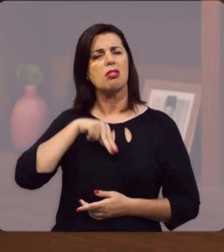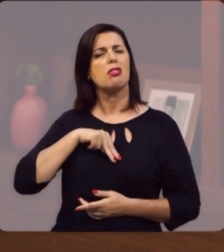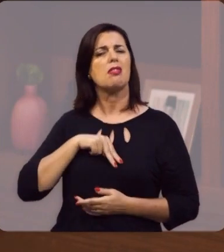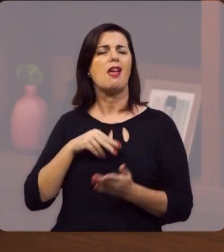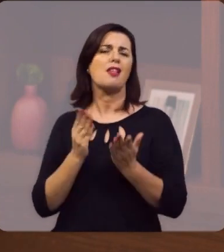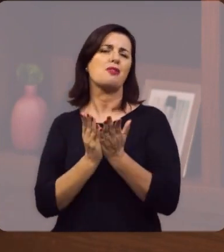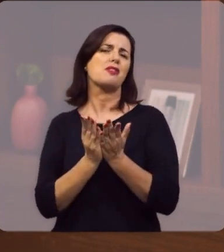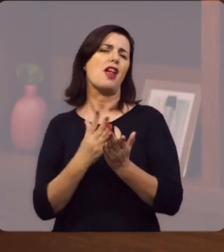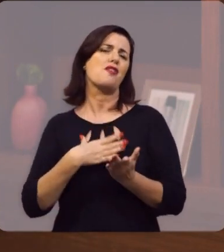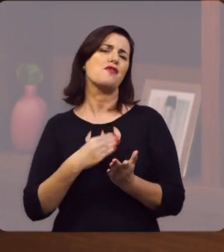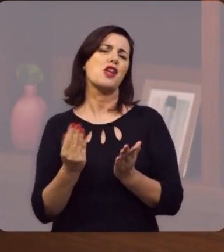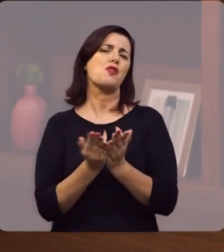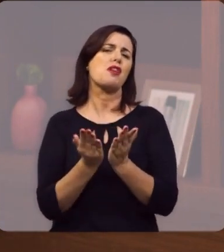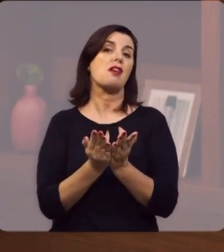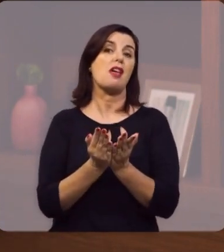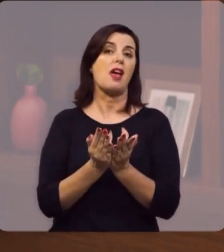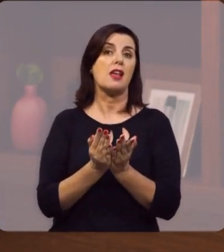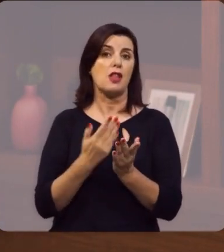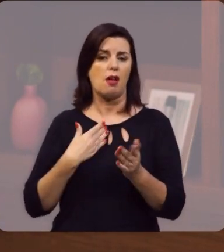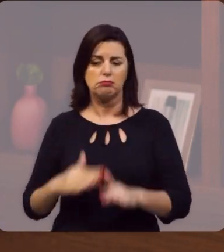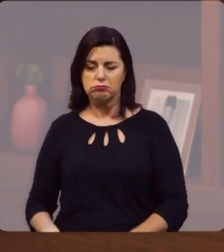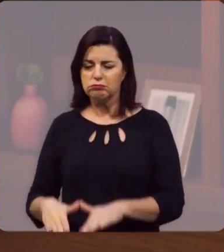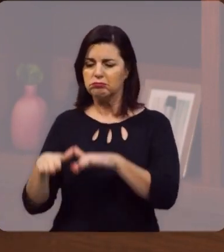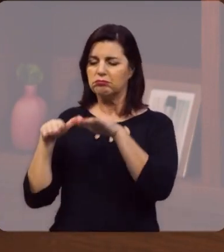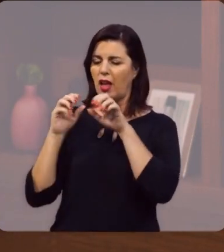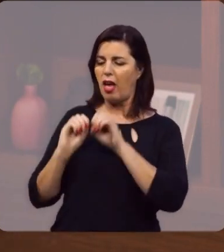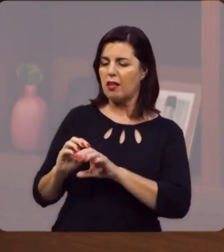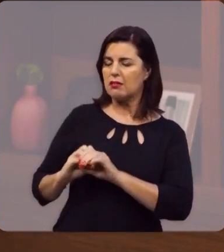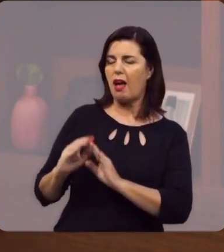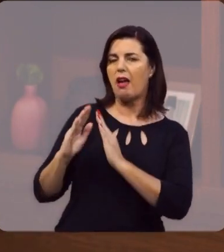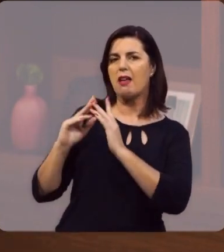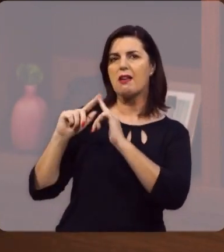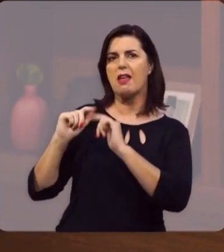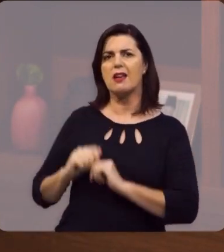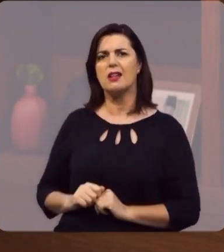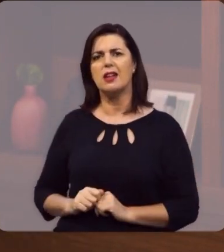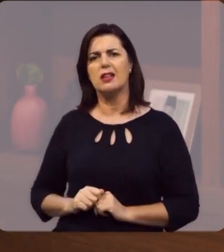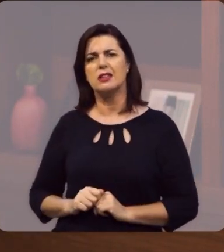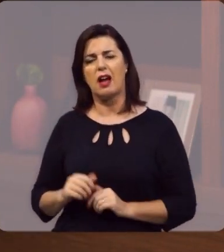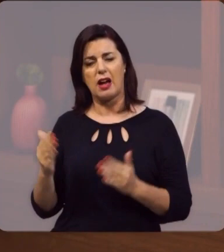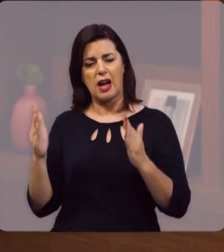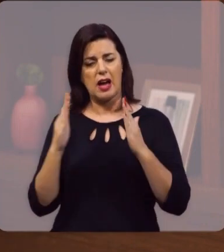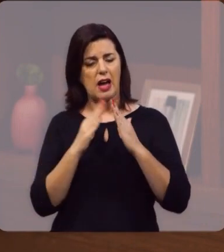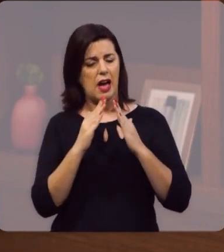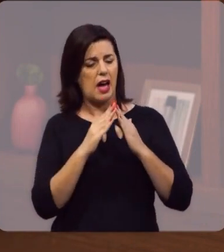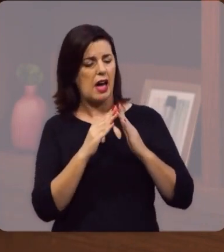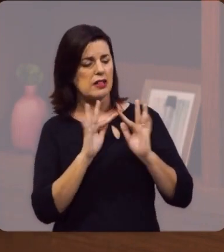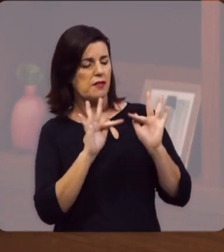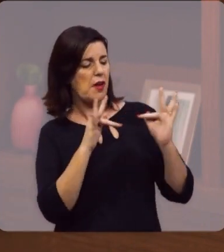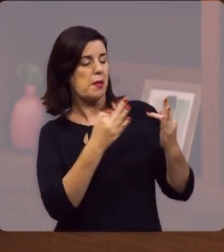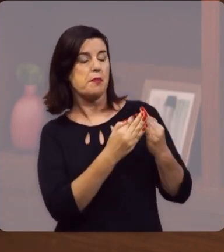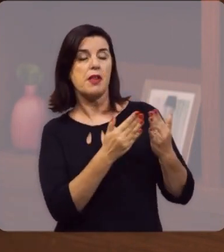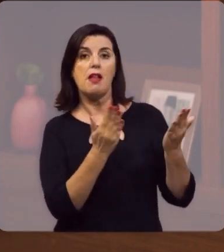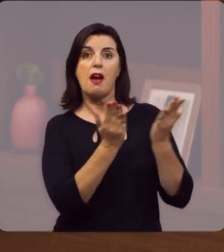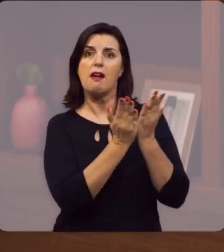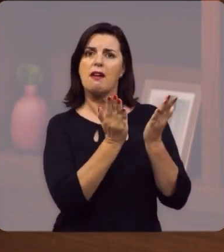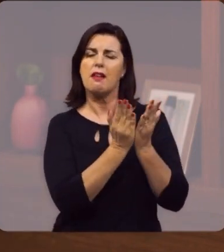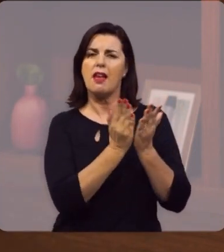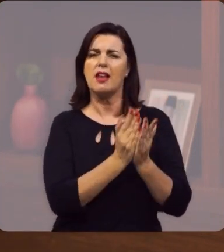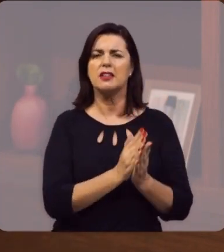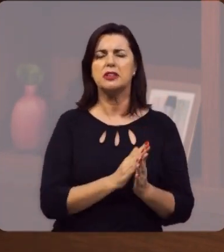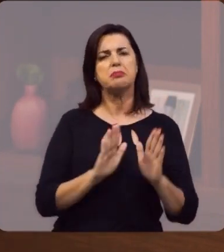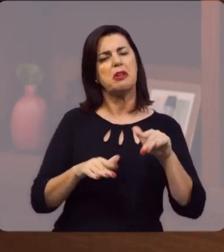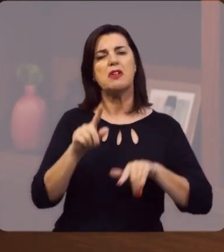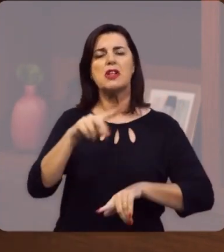e você é neto de crente, você é filho de crente, você foi criado na igreja, você foi criado num berço cristão, evangélico, quem sabe